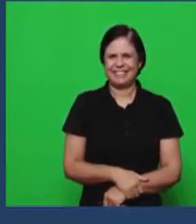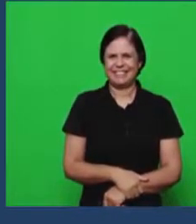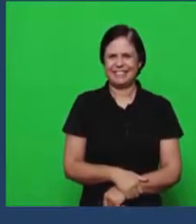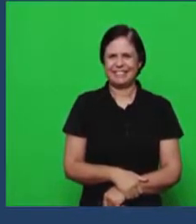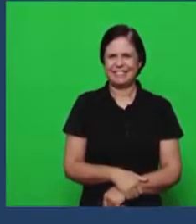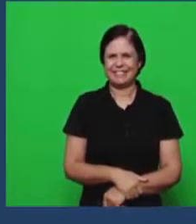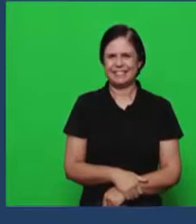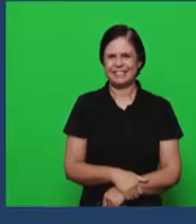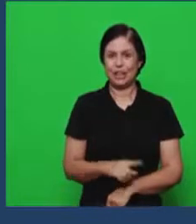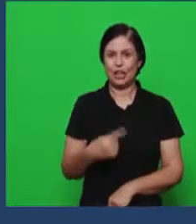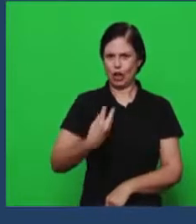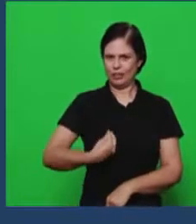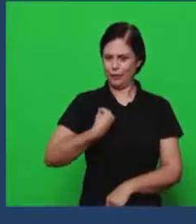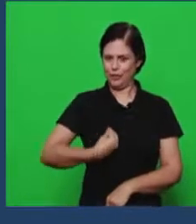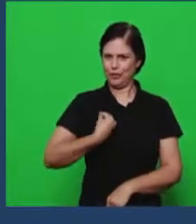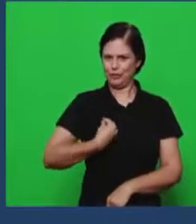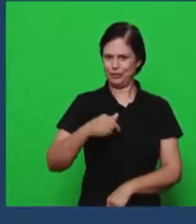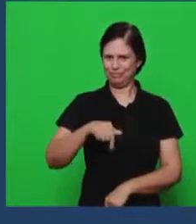estamos ao vivo